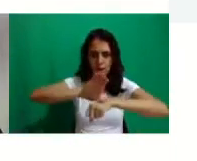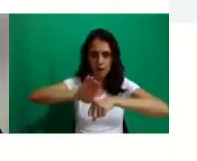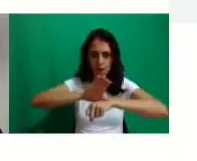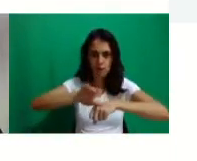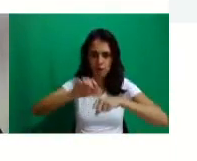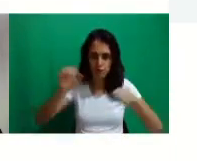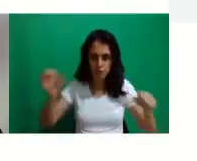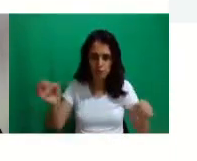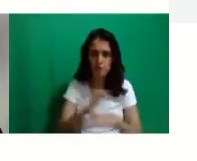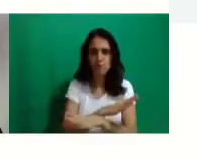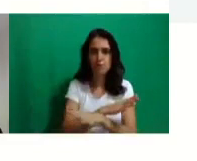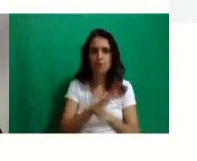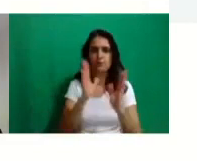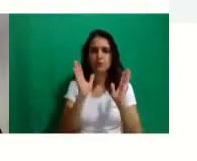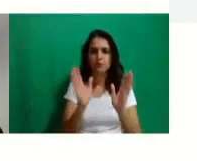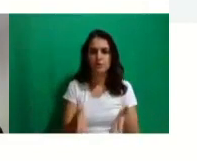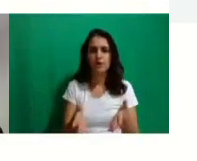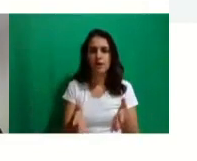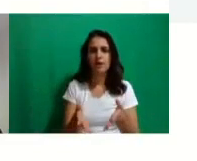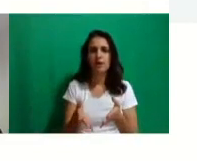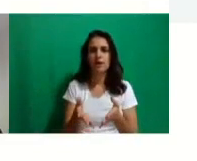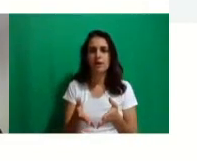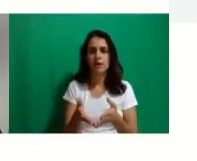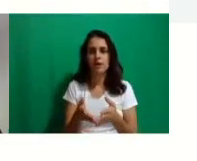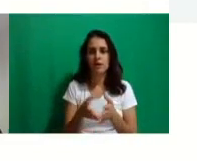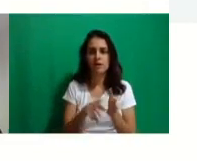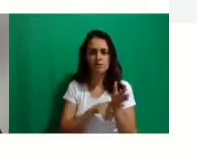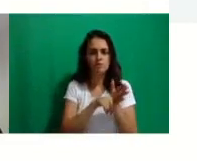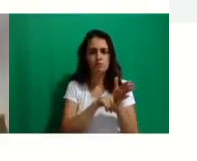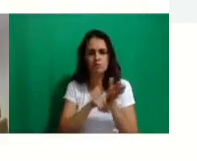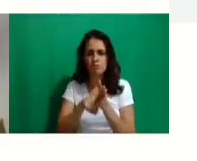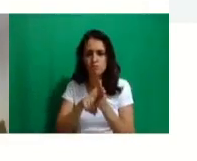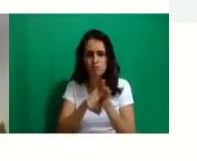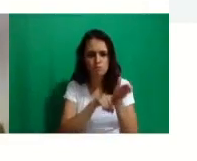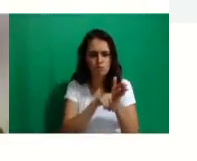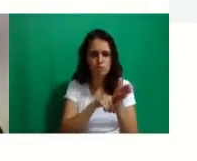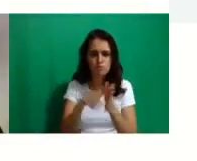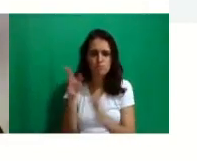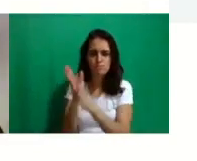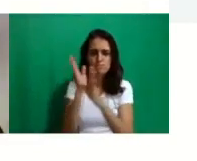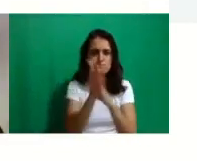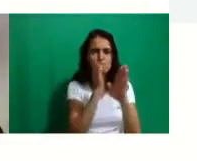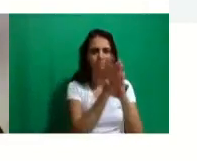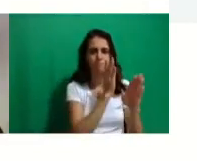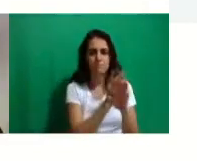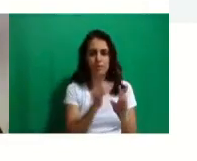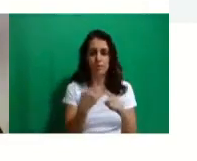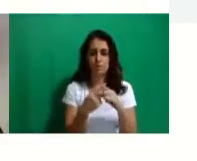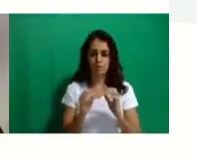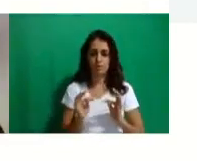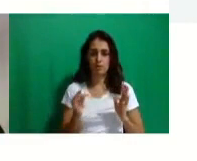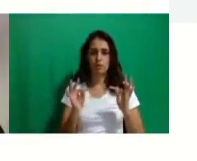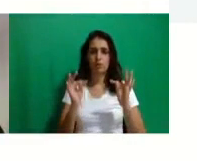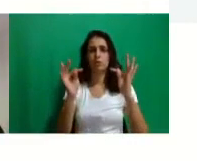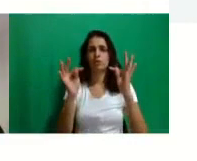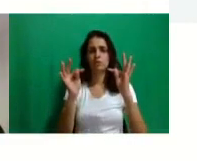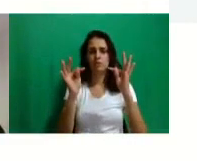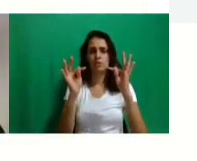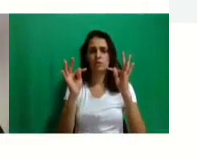serem investigadores mesmo. Vocês sabem que tecnologias, elas ficam defasadas